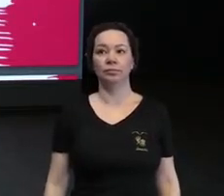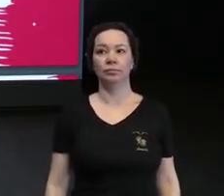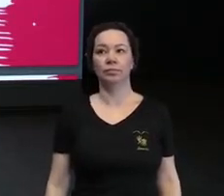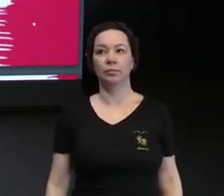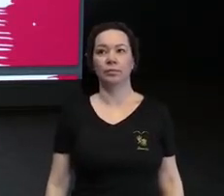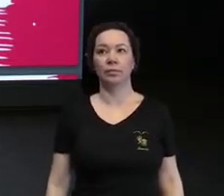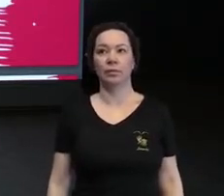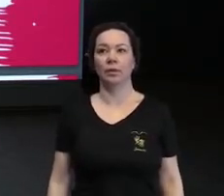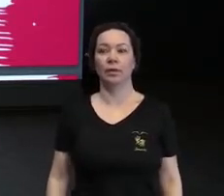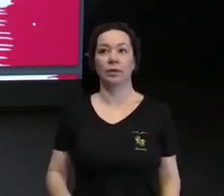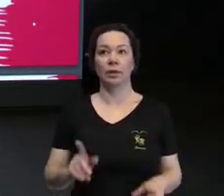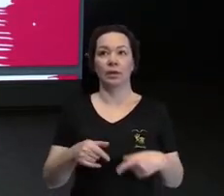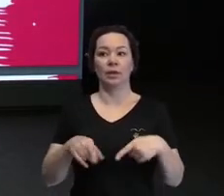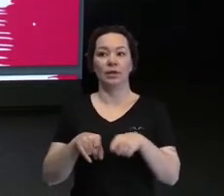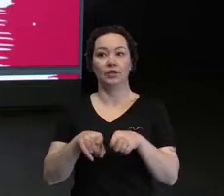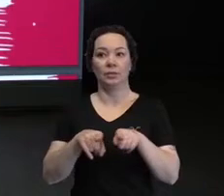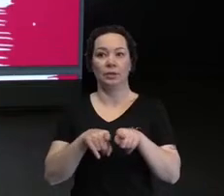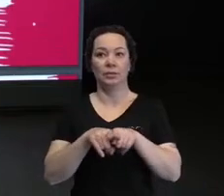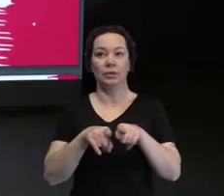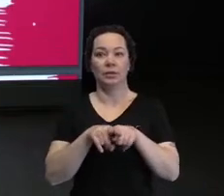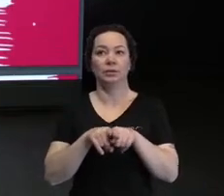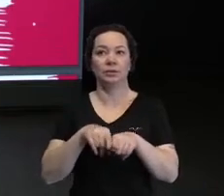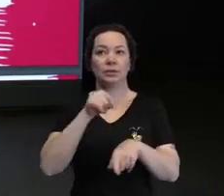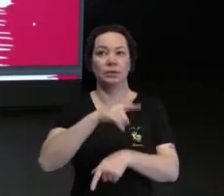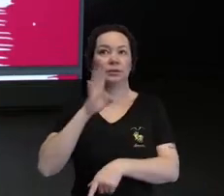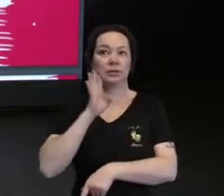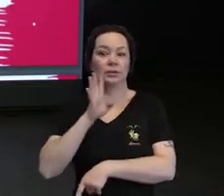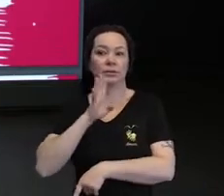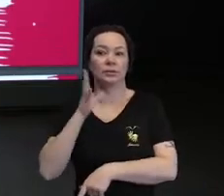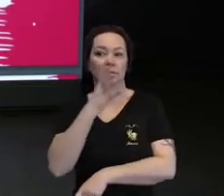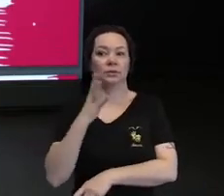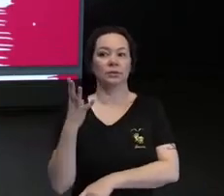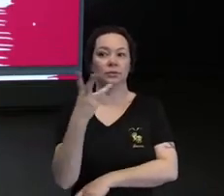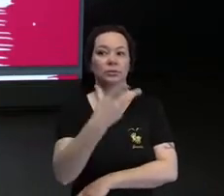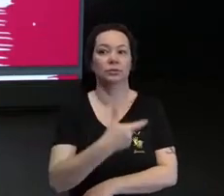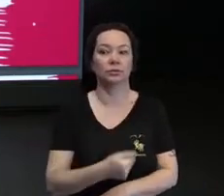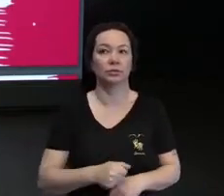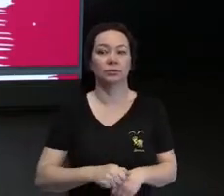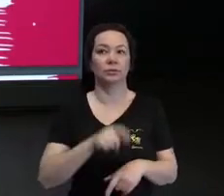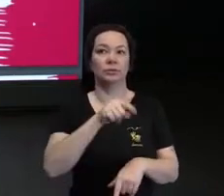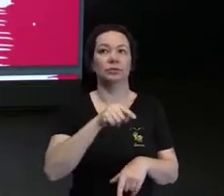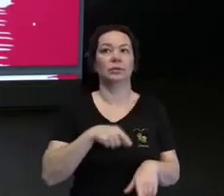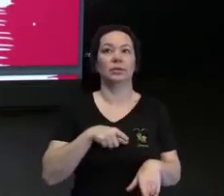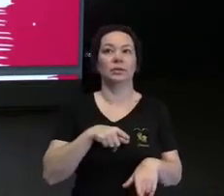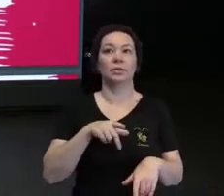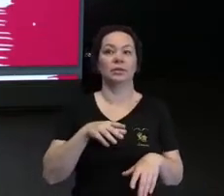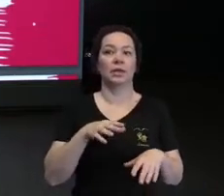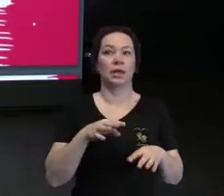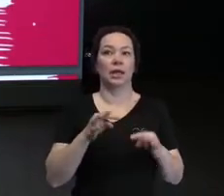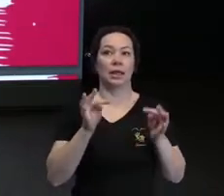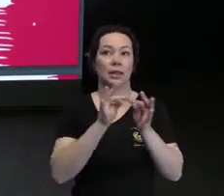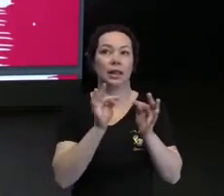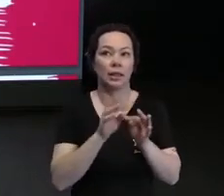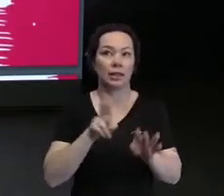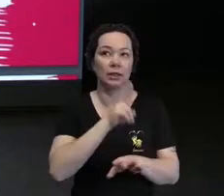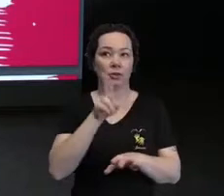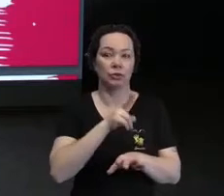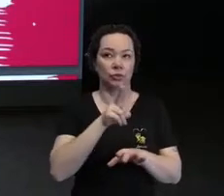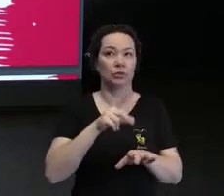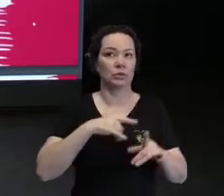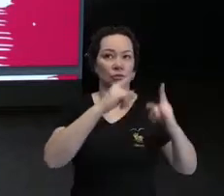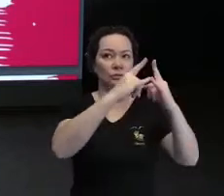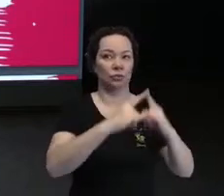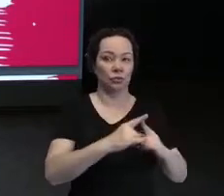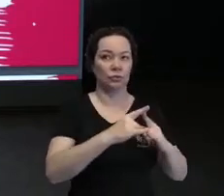E aí, o mais legal de tudo com relação a essa técnica que a gente usava muito no Carpe Diem,